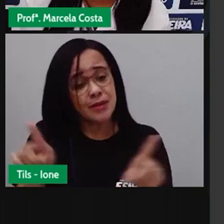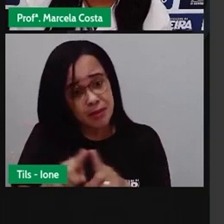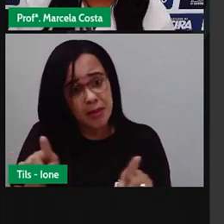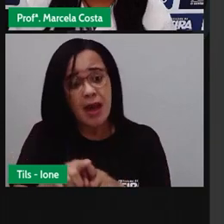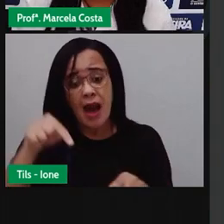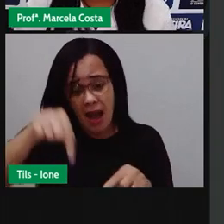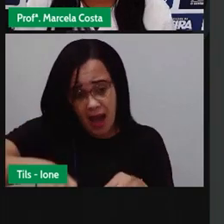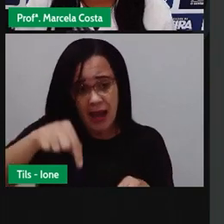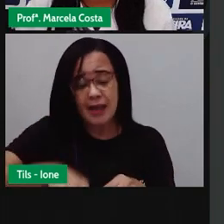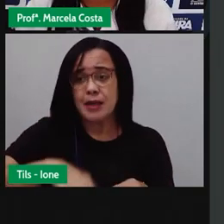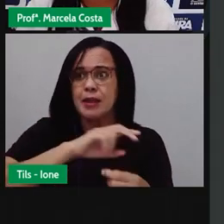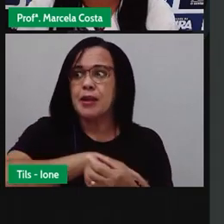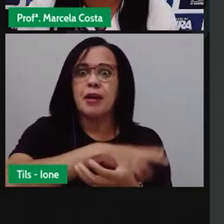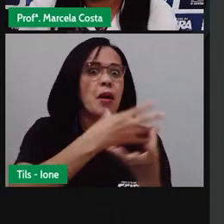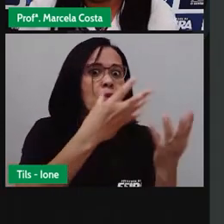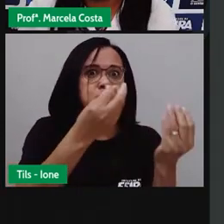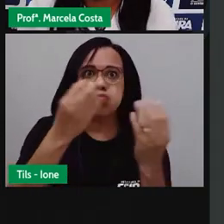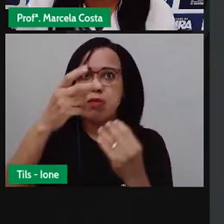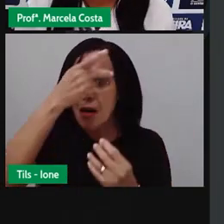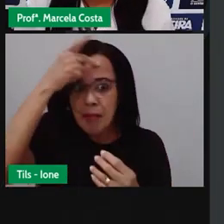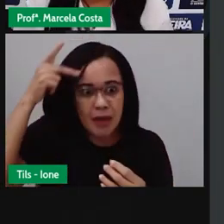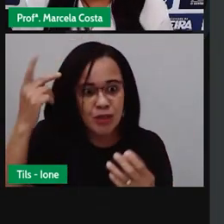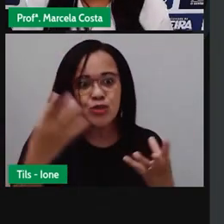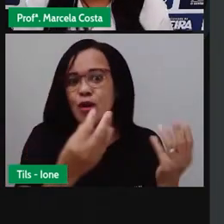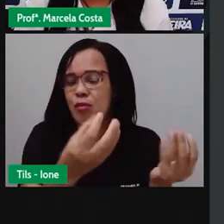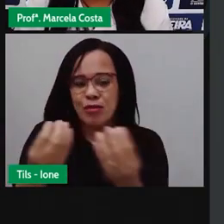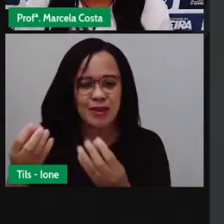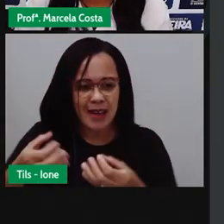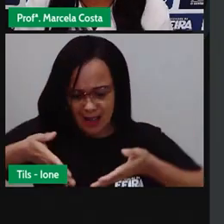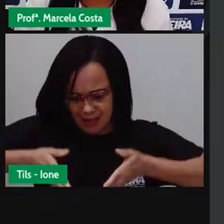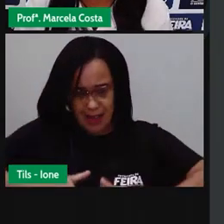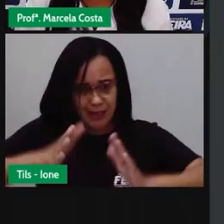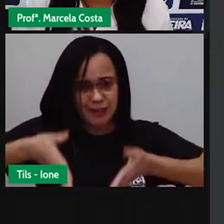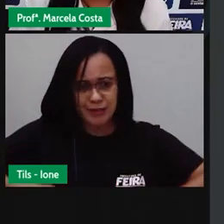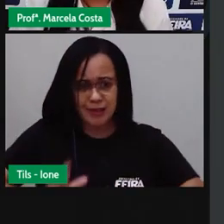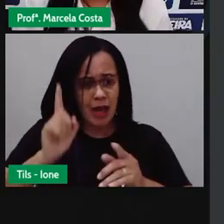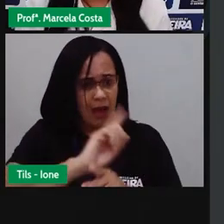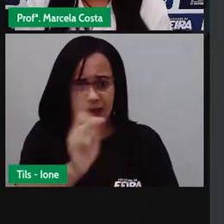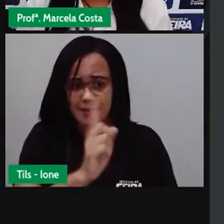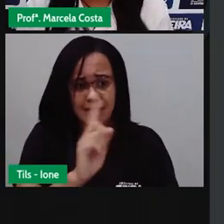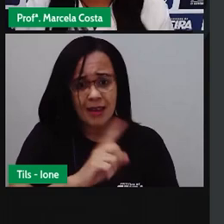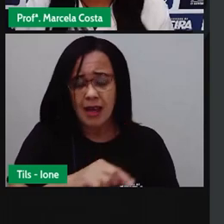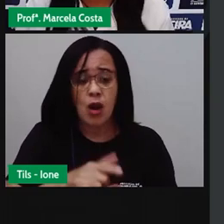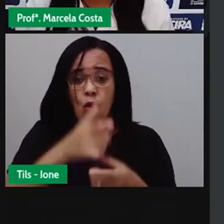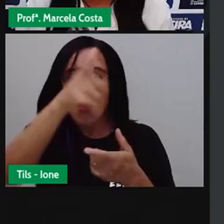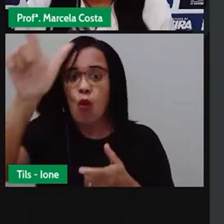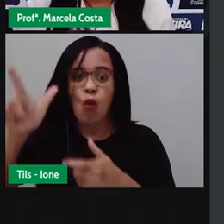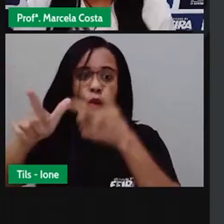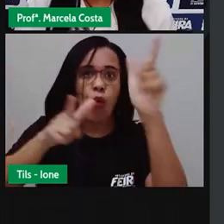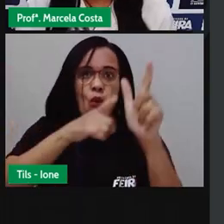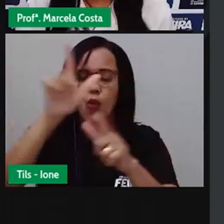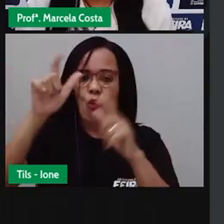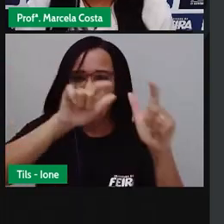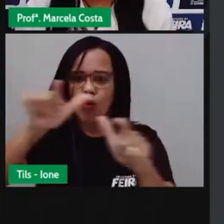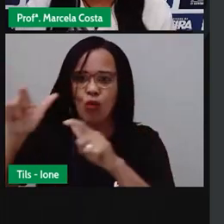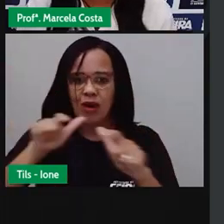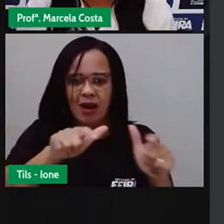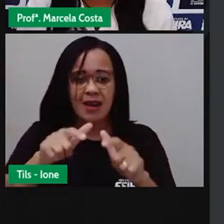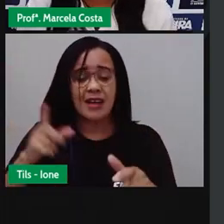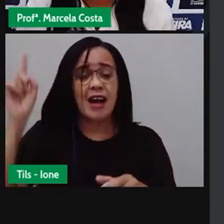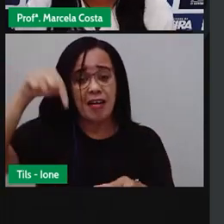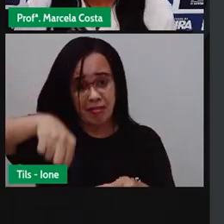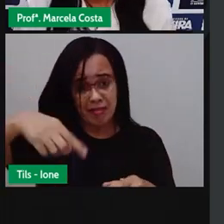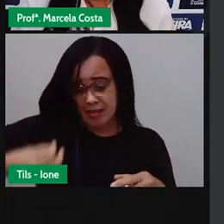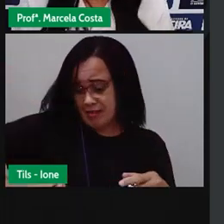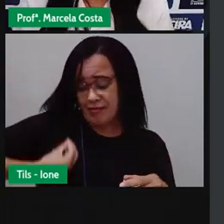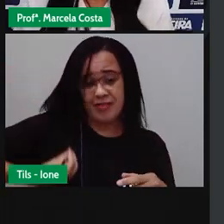Santana, mas que não são oferências naturais. Não nasceram aqui. Vieram de outros lugares. E aqui construíram suas